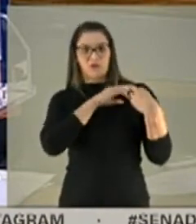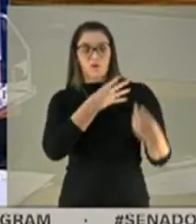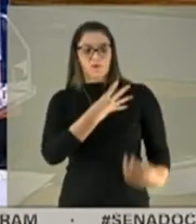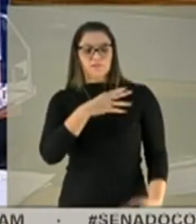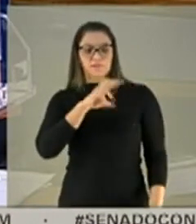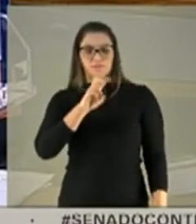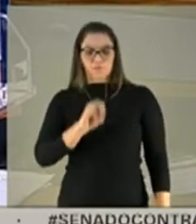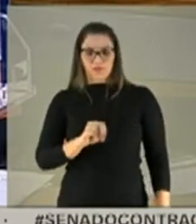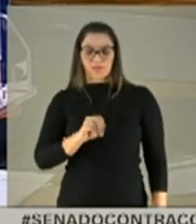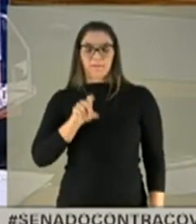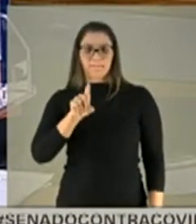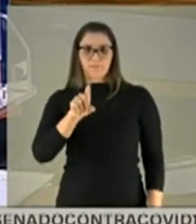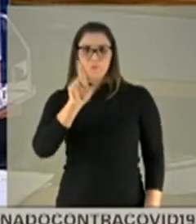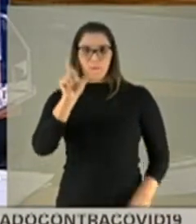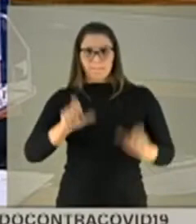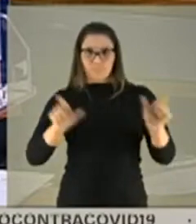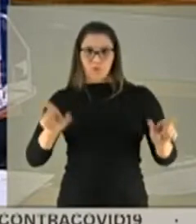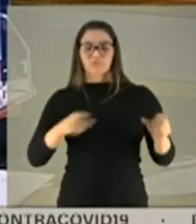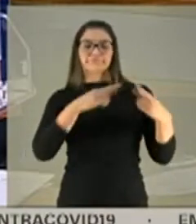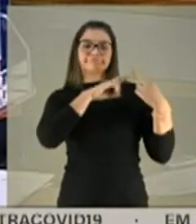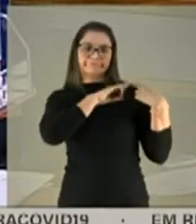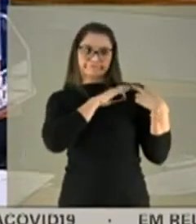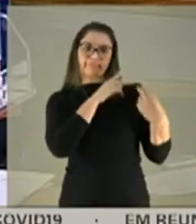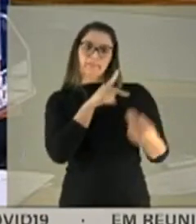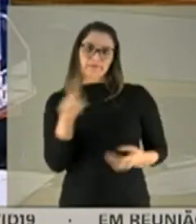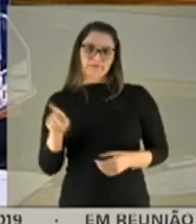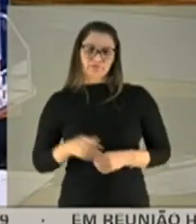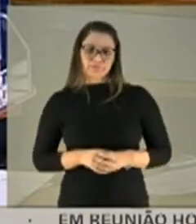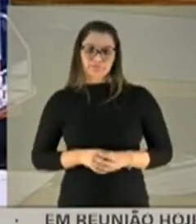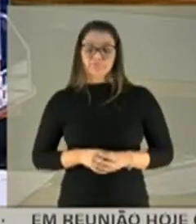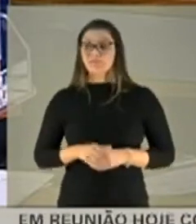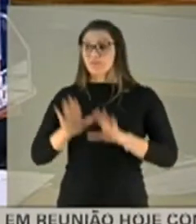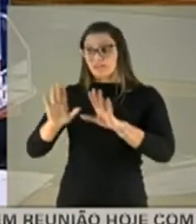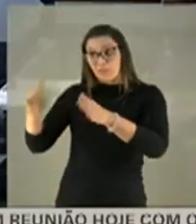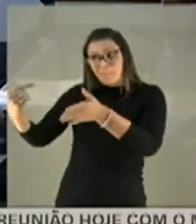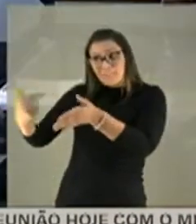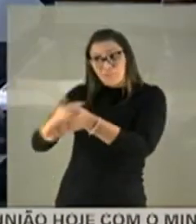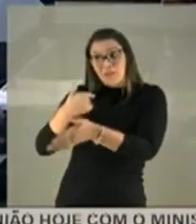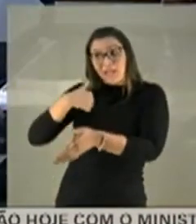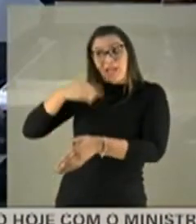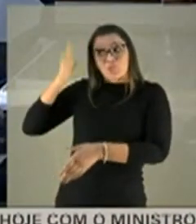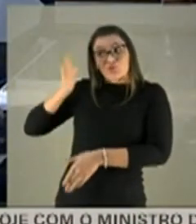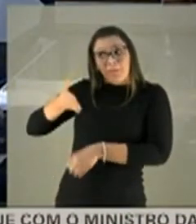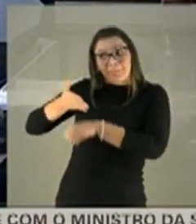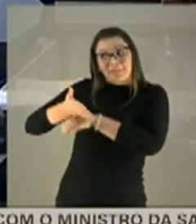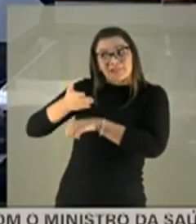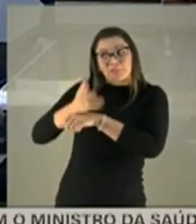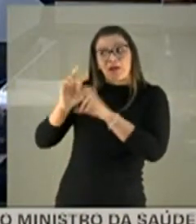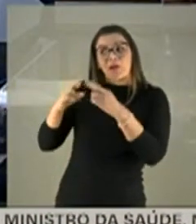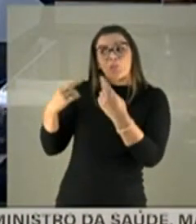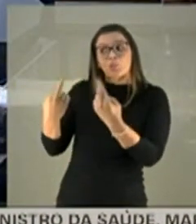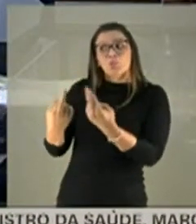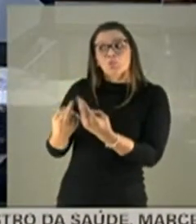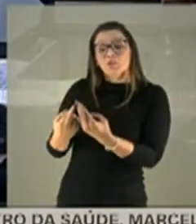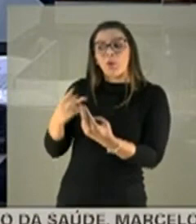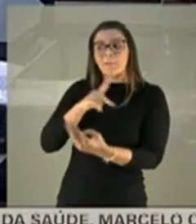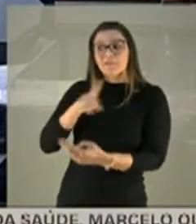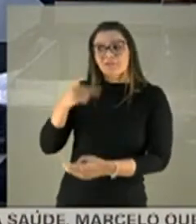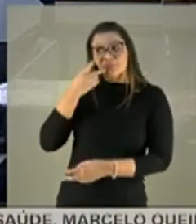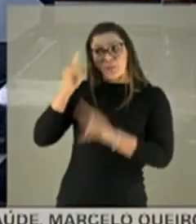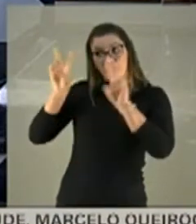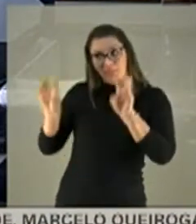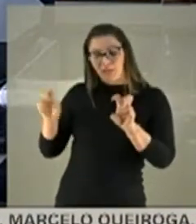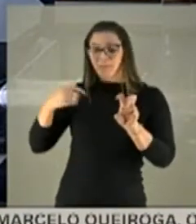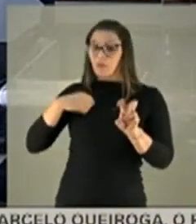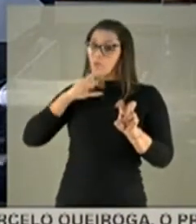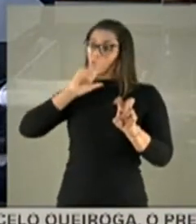mortos de hoje. Senador, só para deixar claro, senhor me perguntou se eu já participei de alguma reunião onde o presidente falou disso. E o que